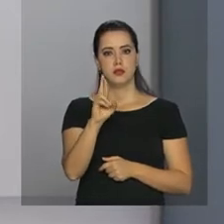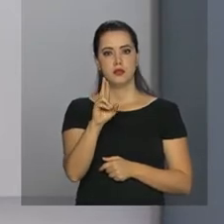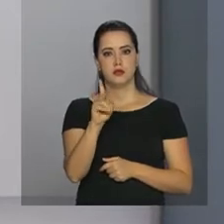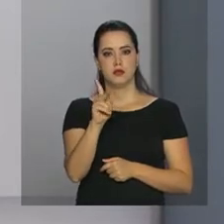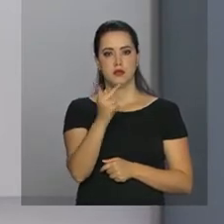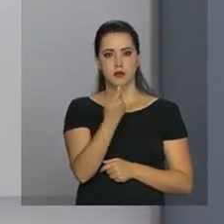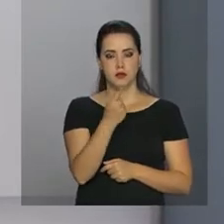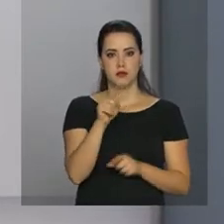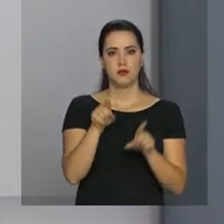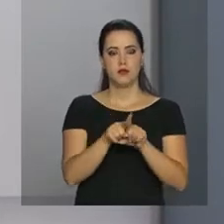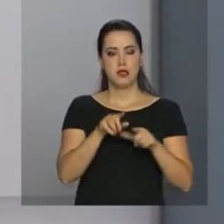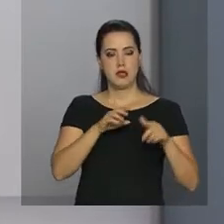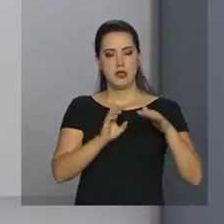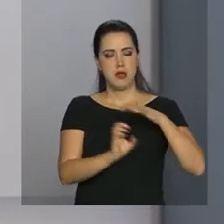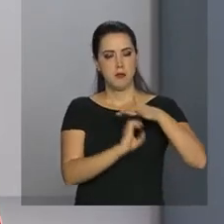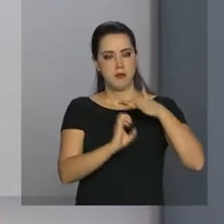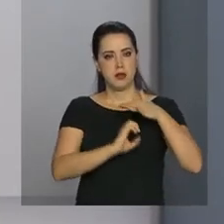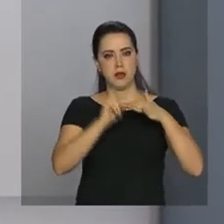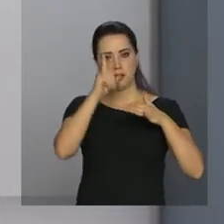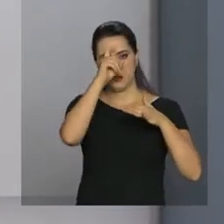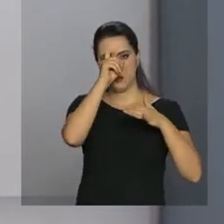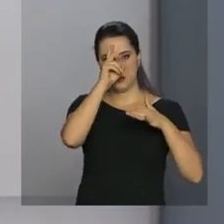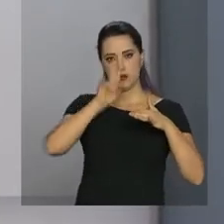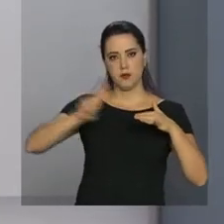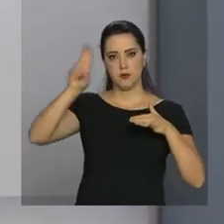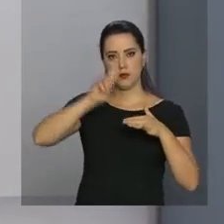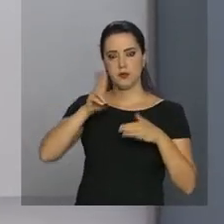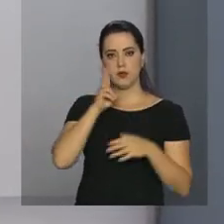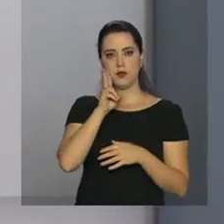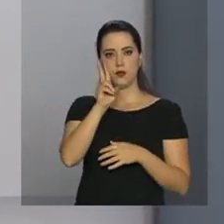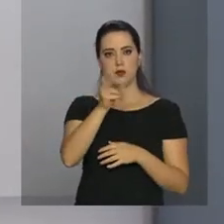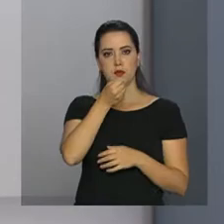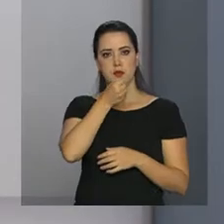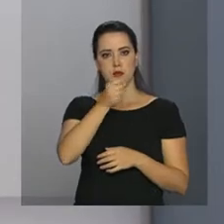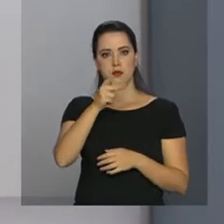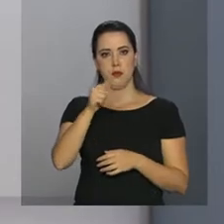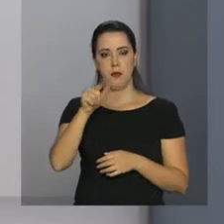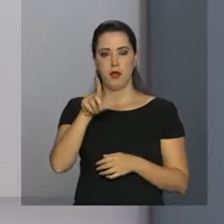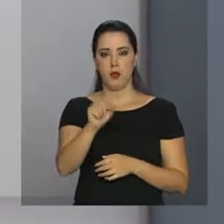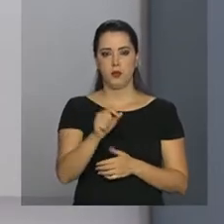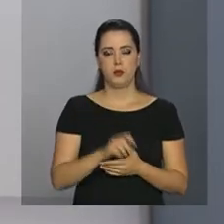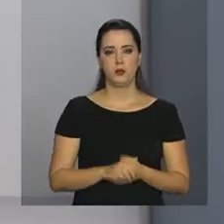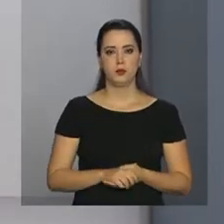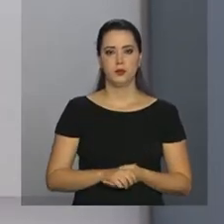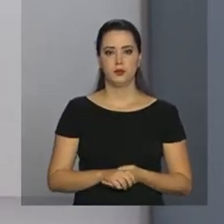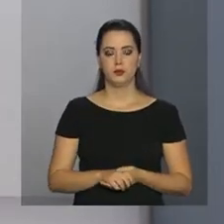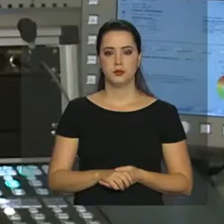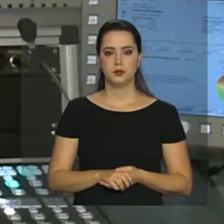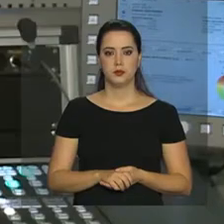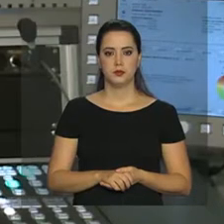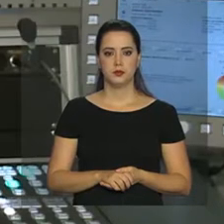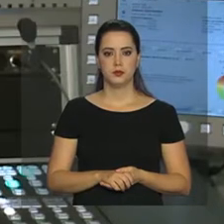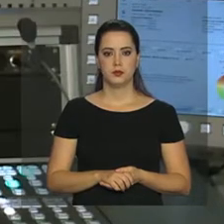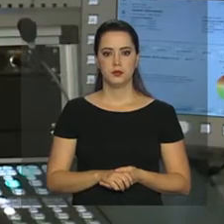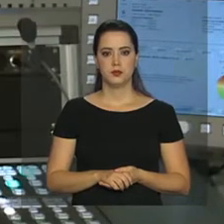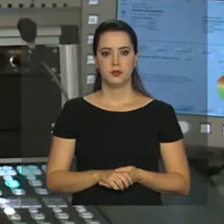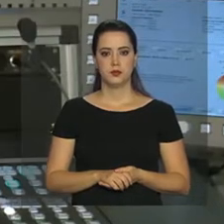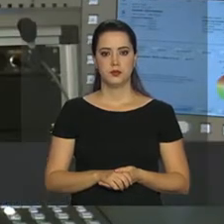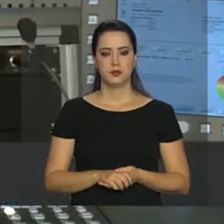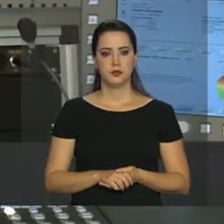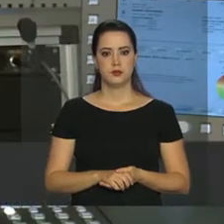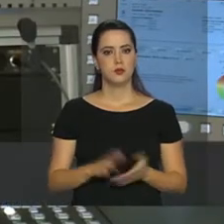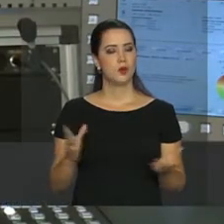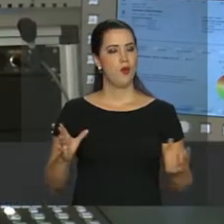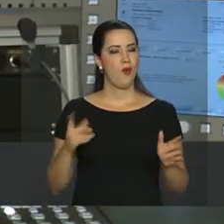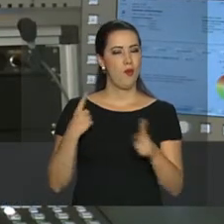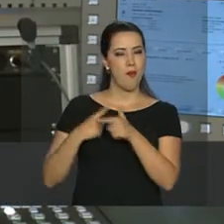Brasileira de Serviços Hospitalares. Acompanhe agora no comentário do jornalista Paulo La Sálvia. Com uma crise